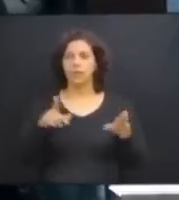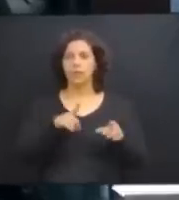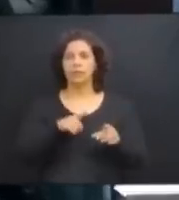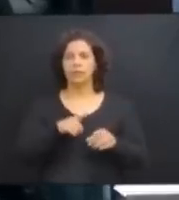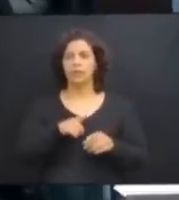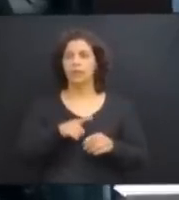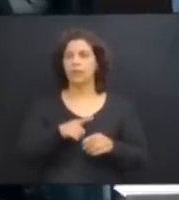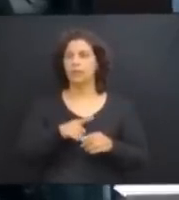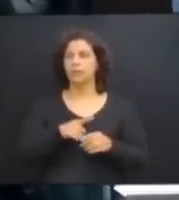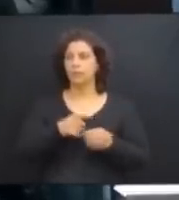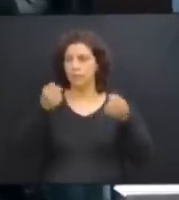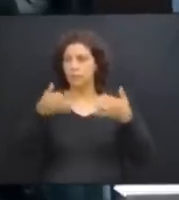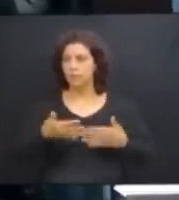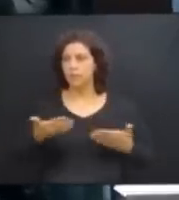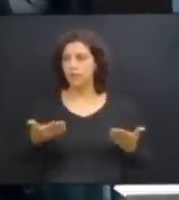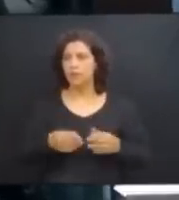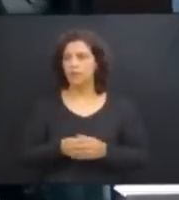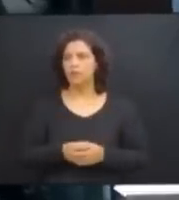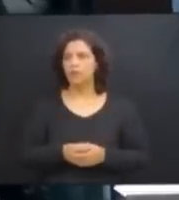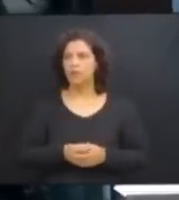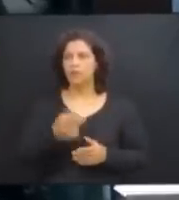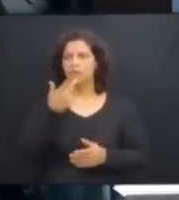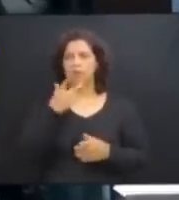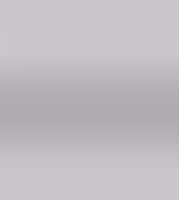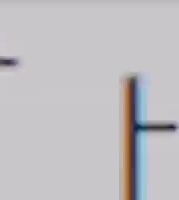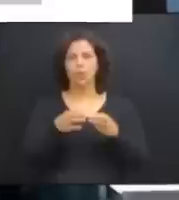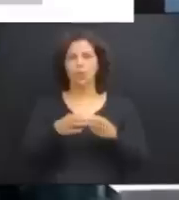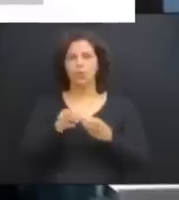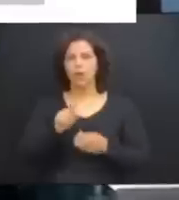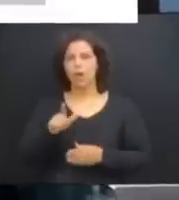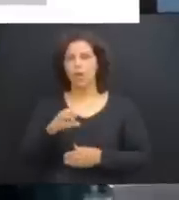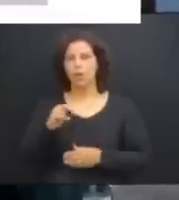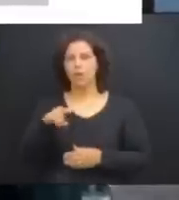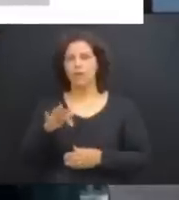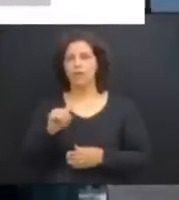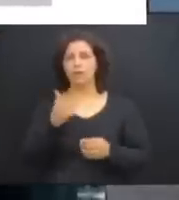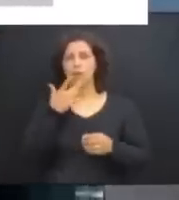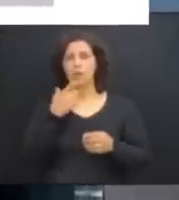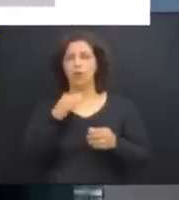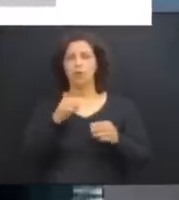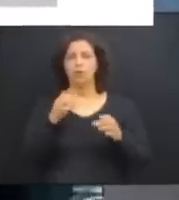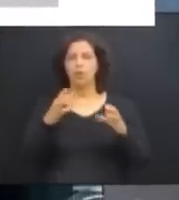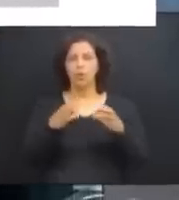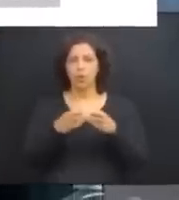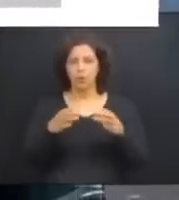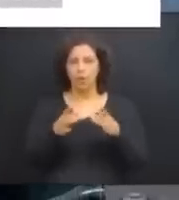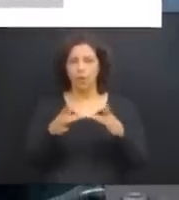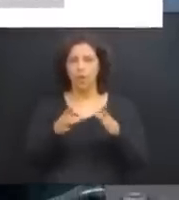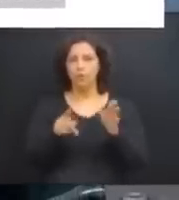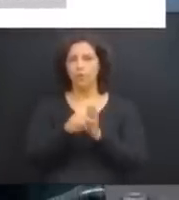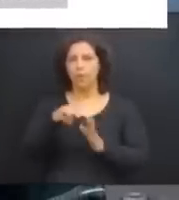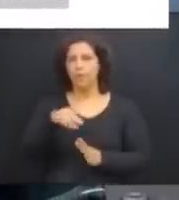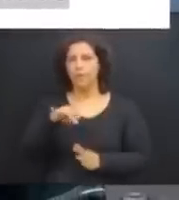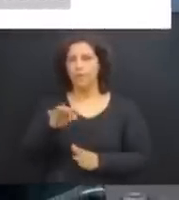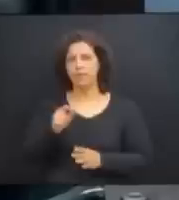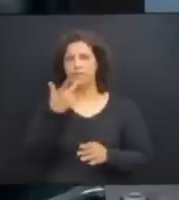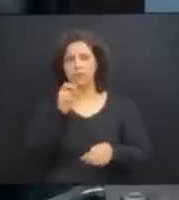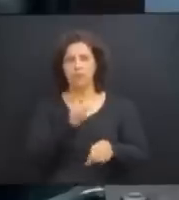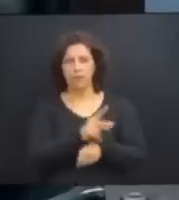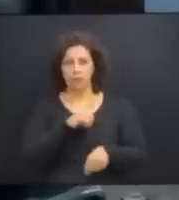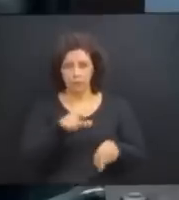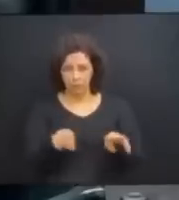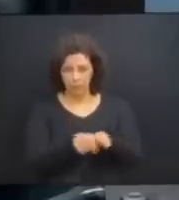desmentido, feito pelo Uol Confere, onde corrente falsa de WhatsApp diz que arroz produzido pelo MST tem agrotóxicos.